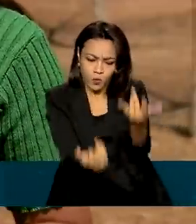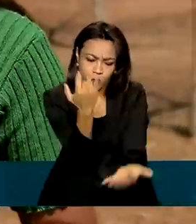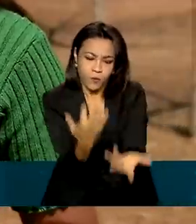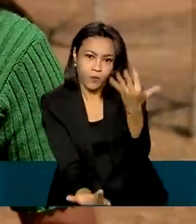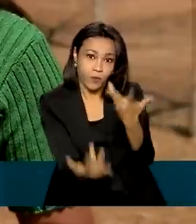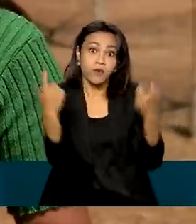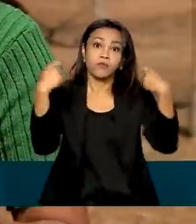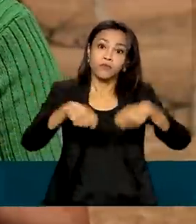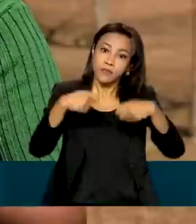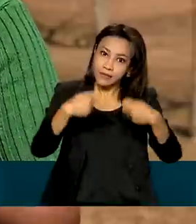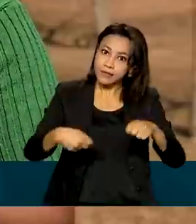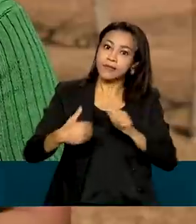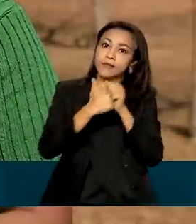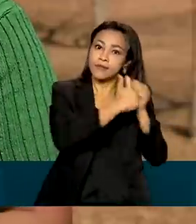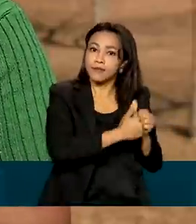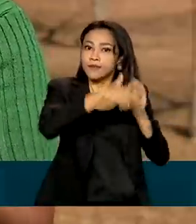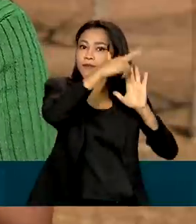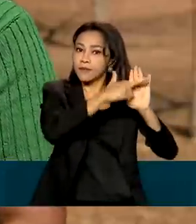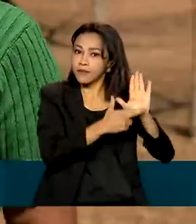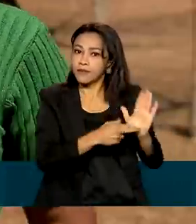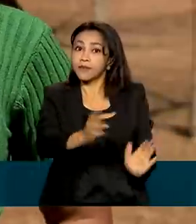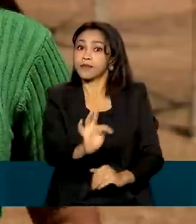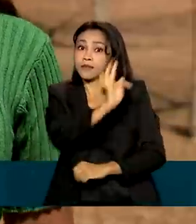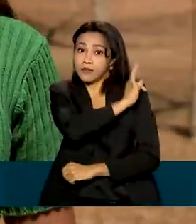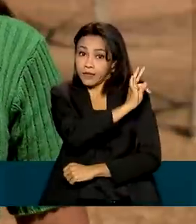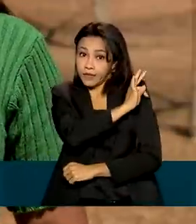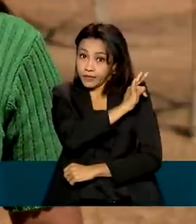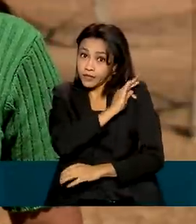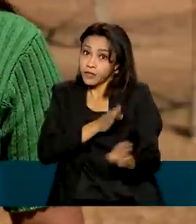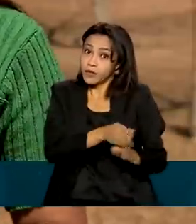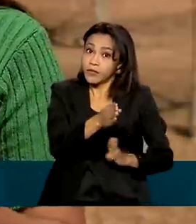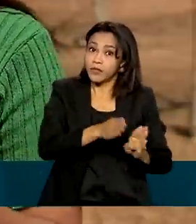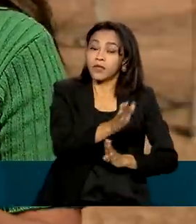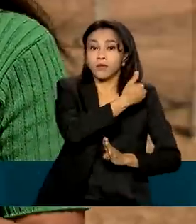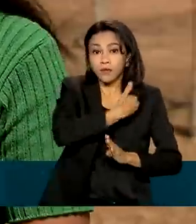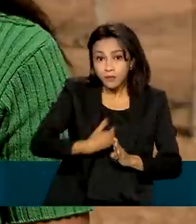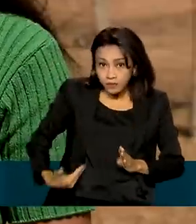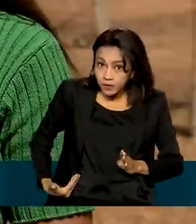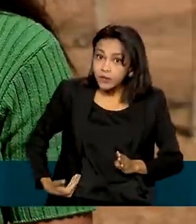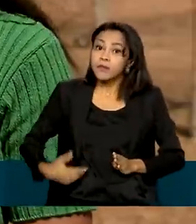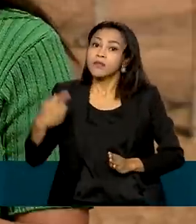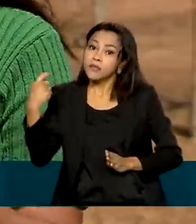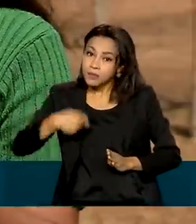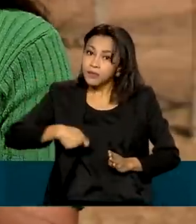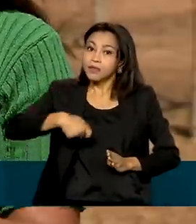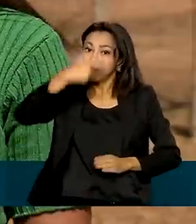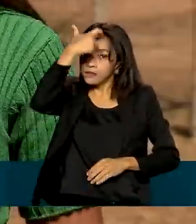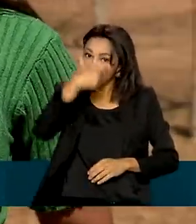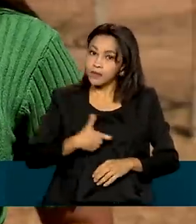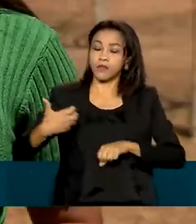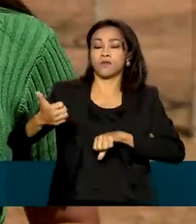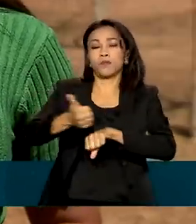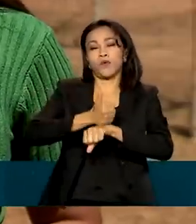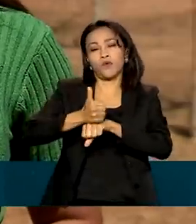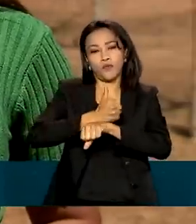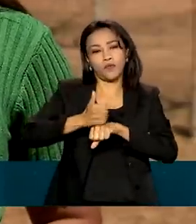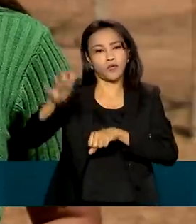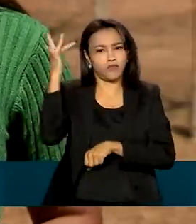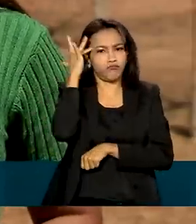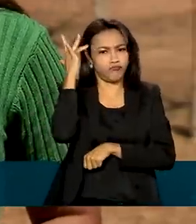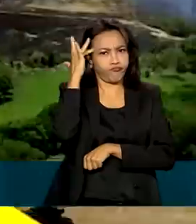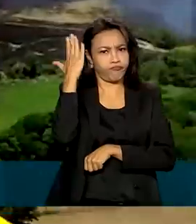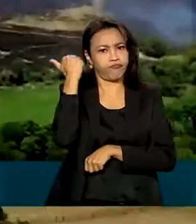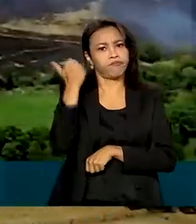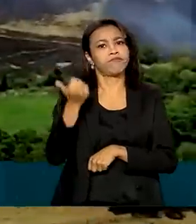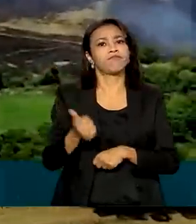elas deverão atender as normas técnicas definidas pelo poder público e ser pilotadas por profissionais qualificados.